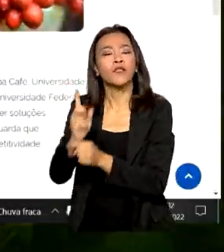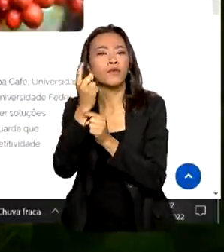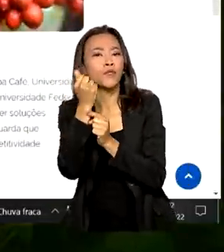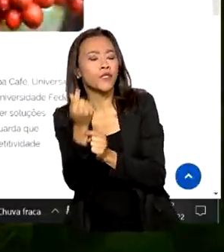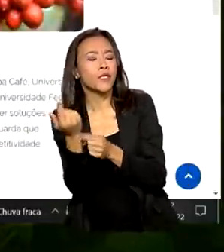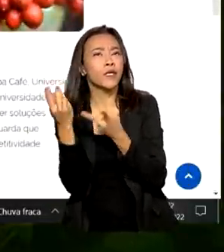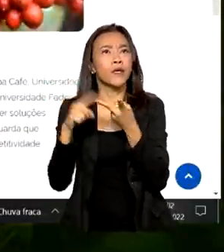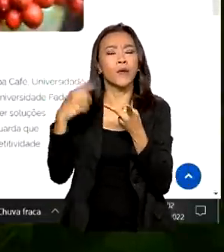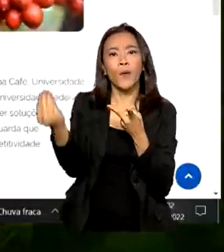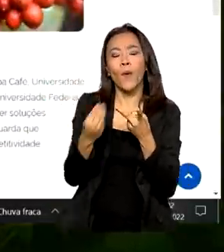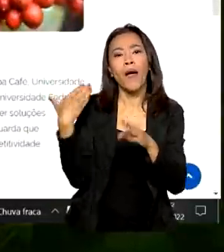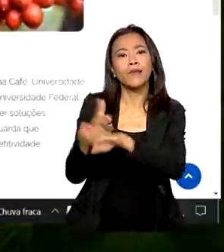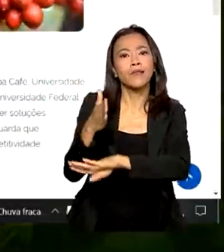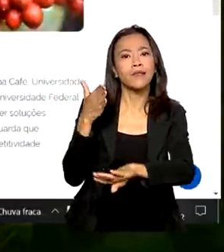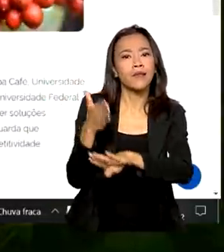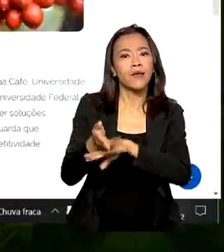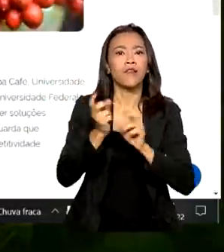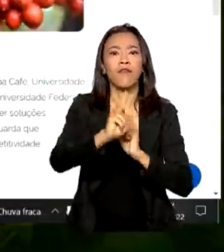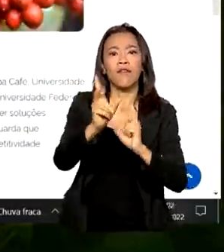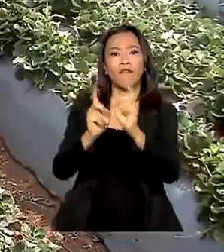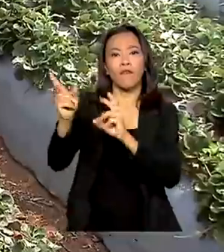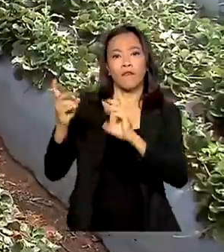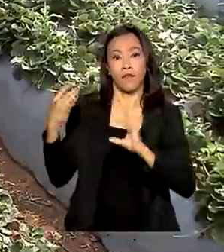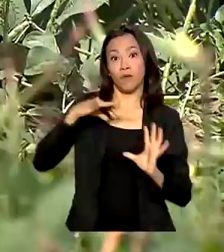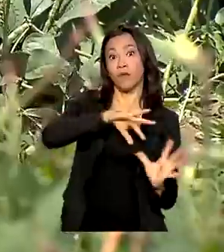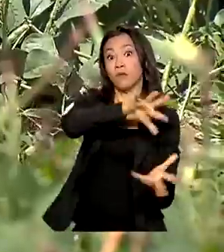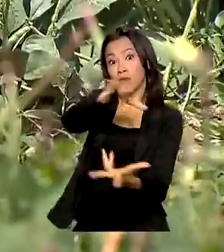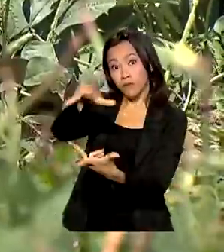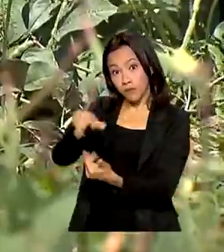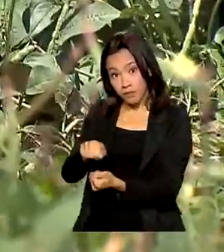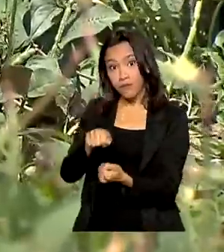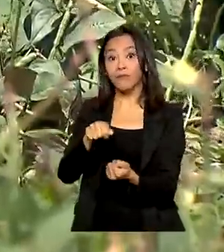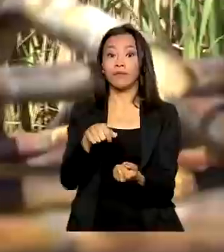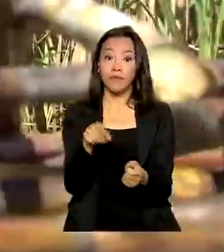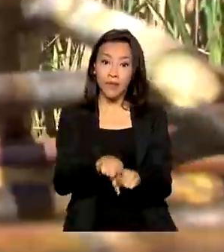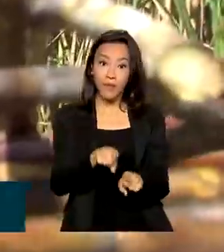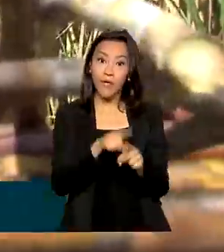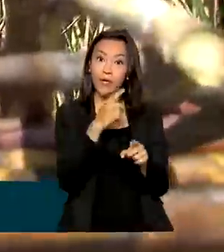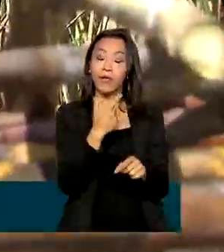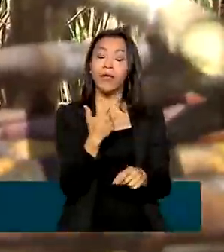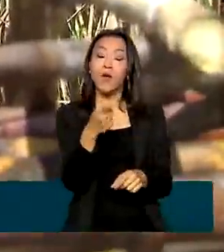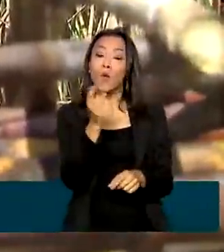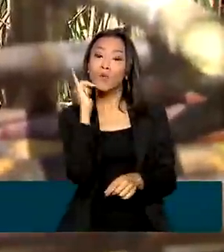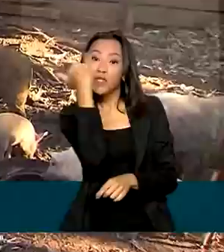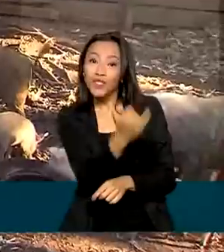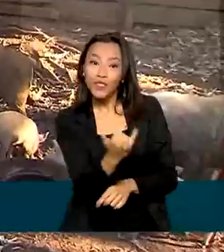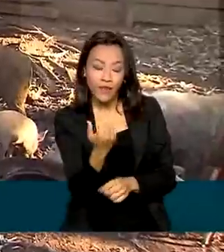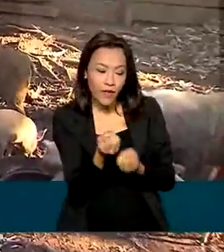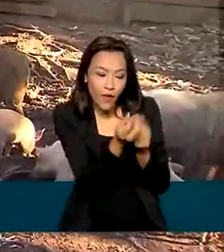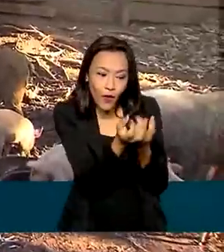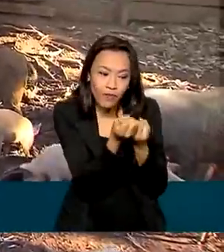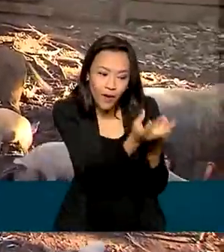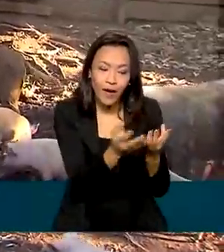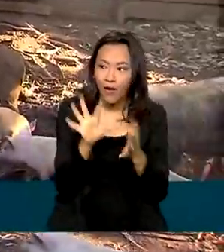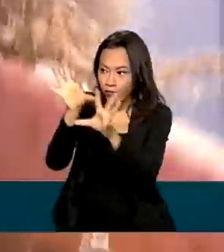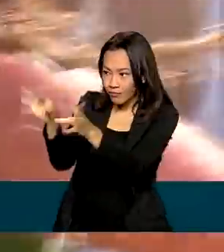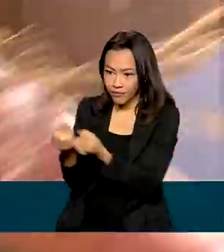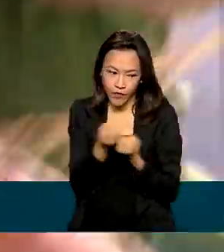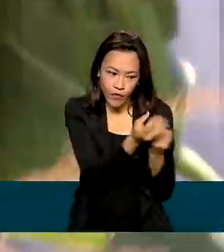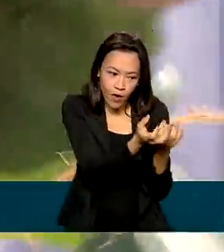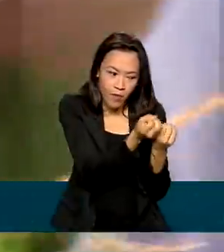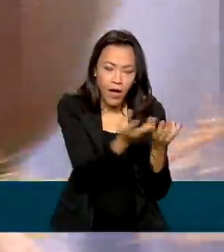a mercados nacionais e internacionais. A ideia é atualizar o homem do campo, é apresentar